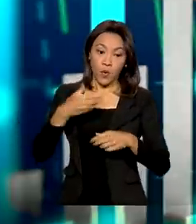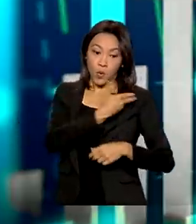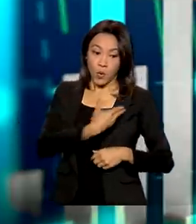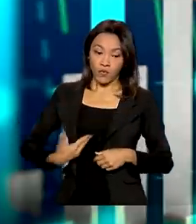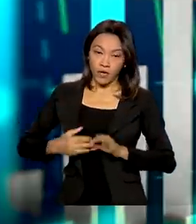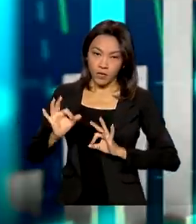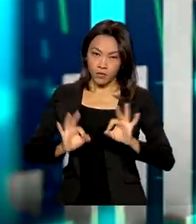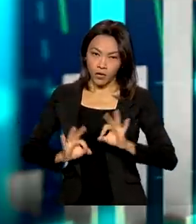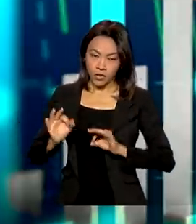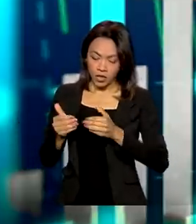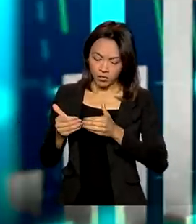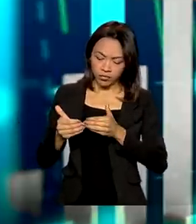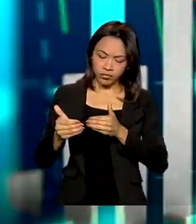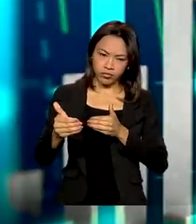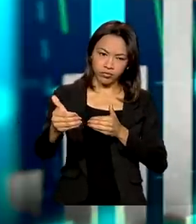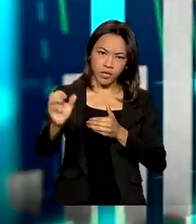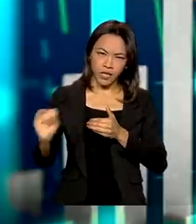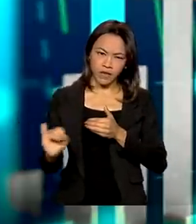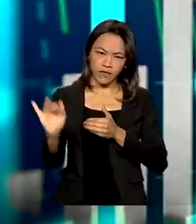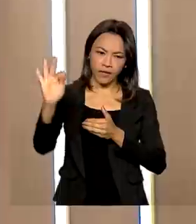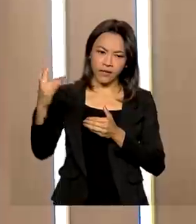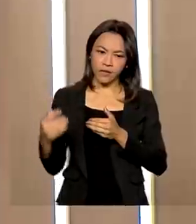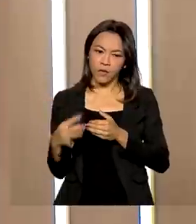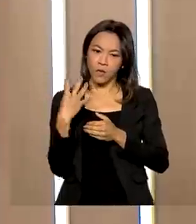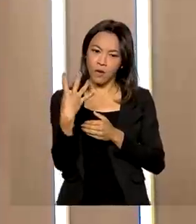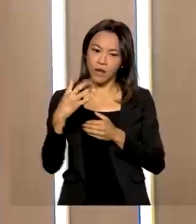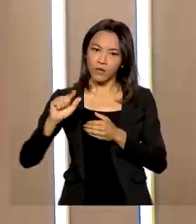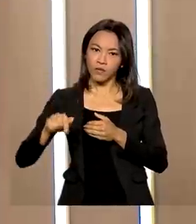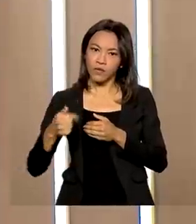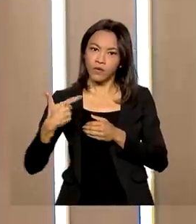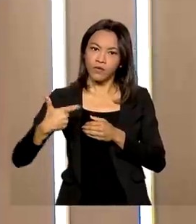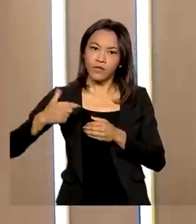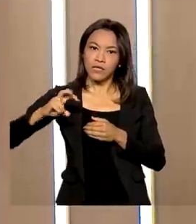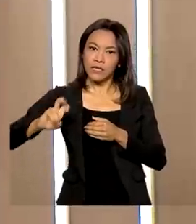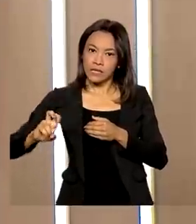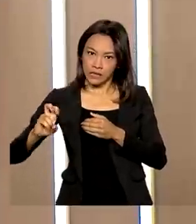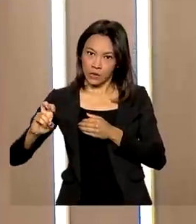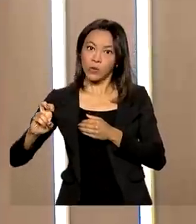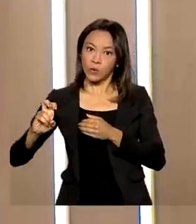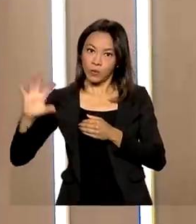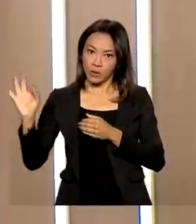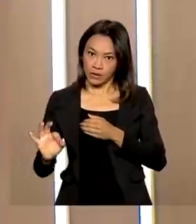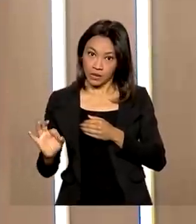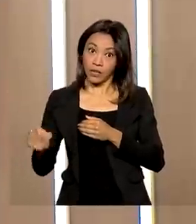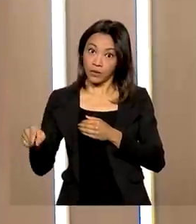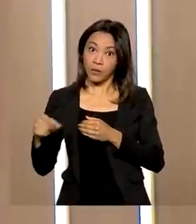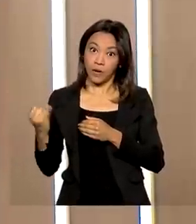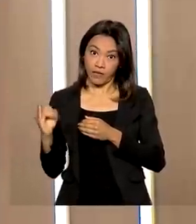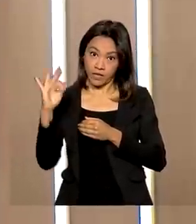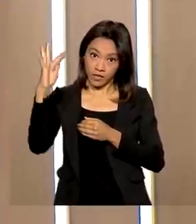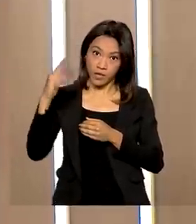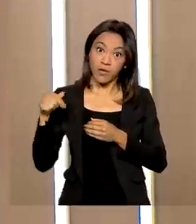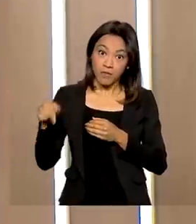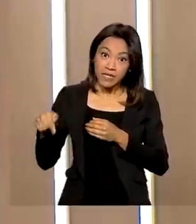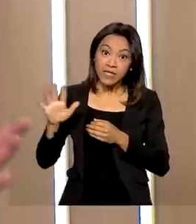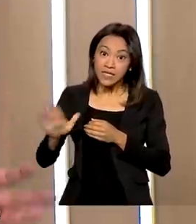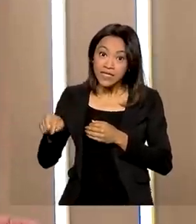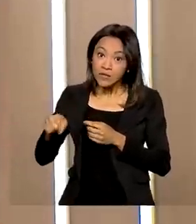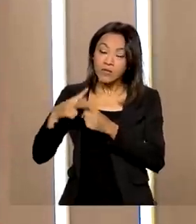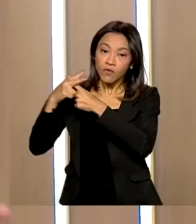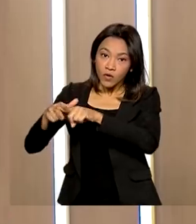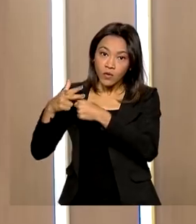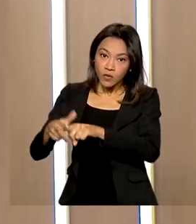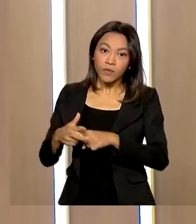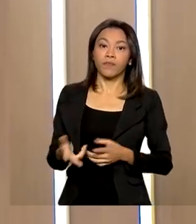este ano era que a inflação seria, alguma coisa em torno de 4,25, mas esse índice foi atualizado e, atualmente, a expectativa,